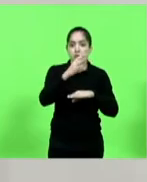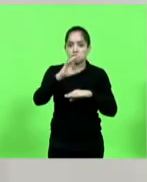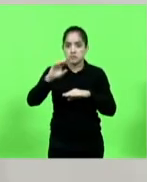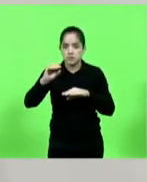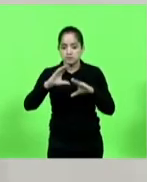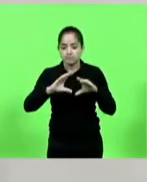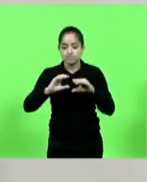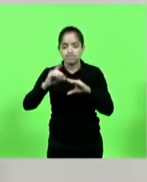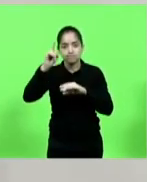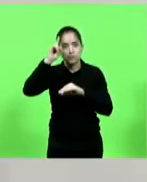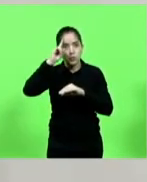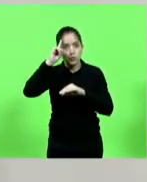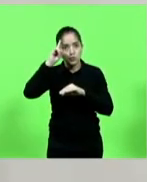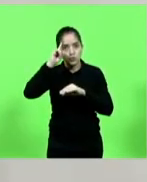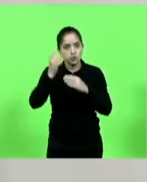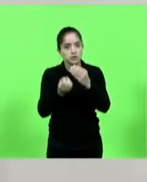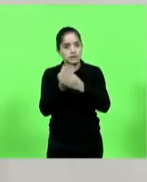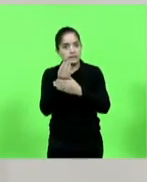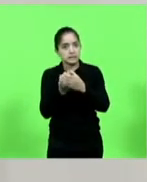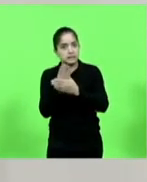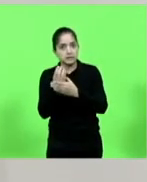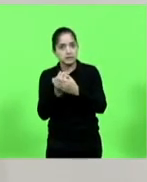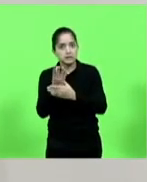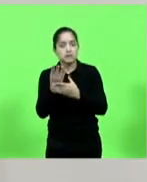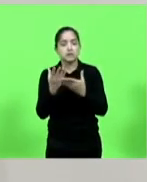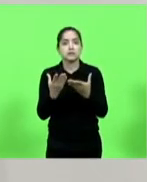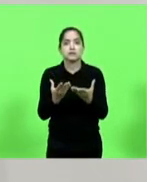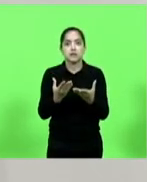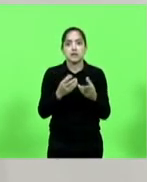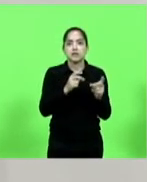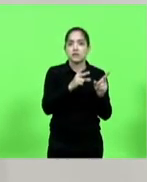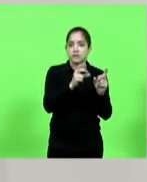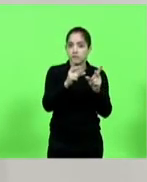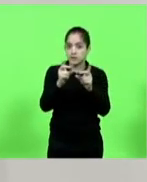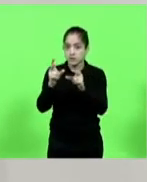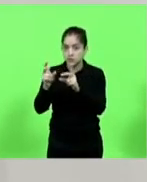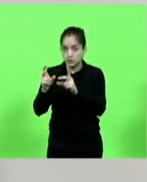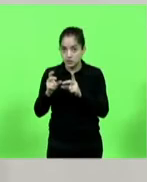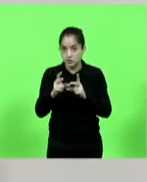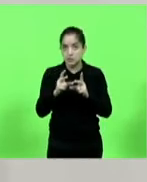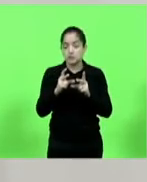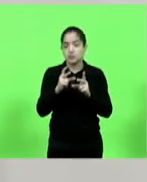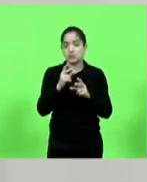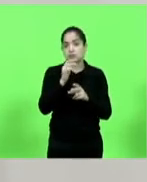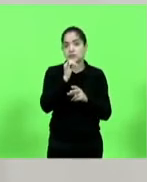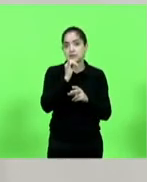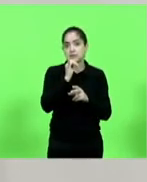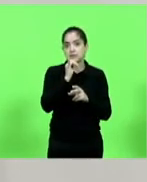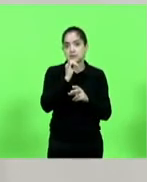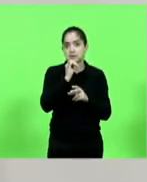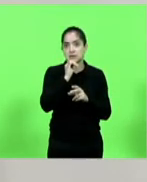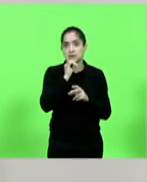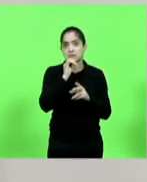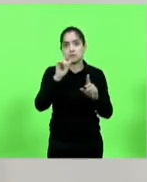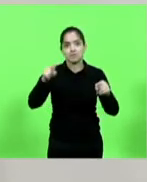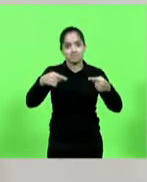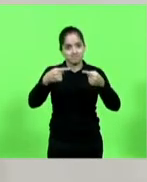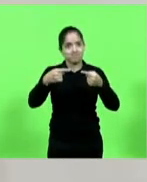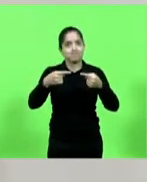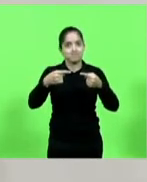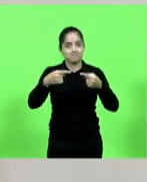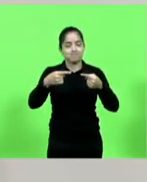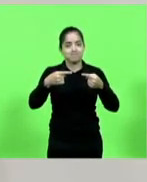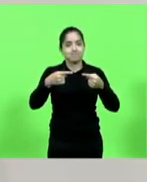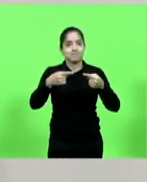por dia. E é vendido para redes nacionais, como, por exemplo, o concorrente de Magazine Luiza que